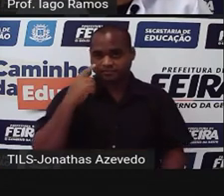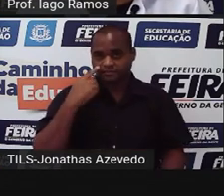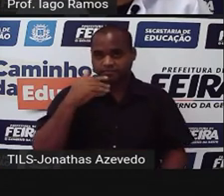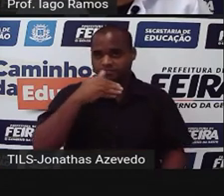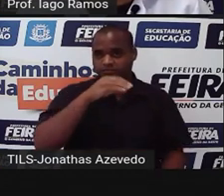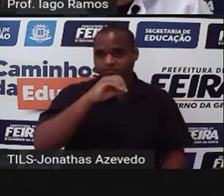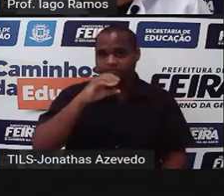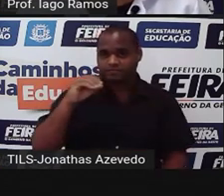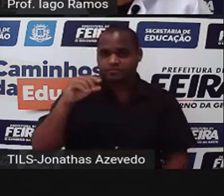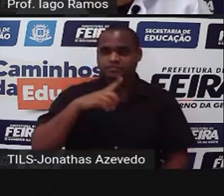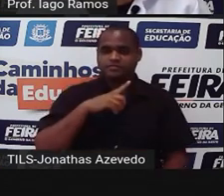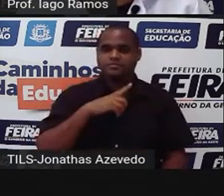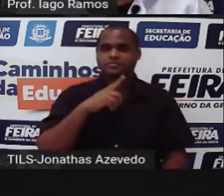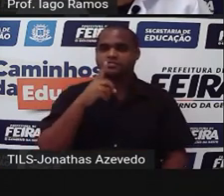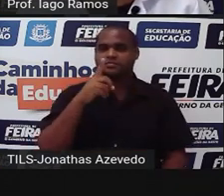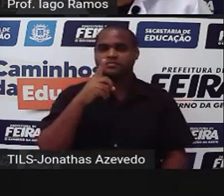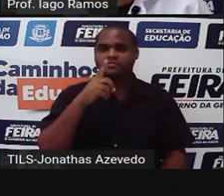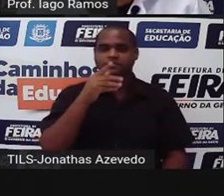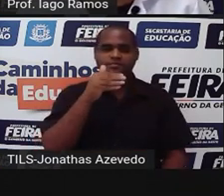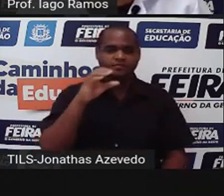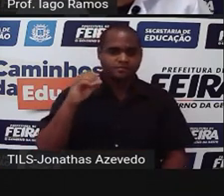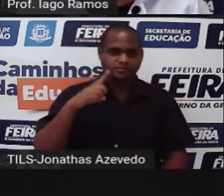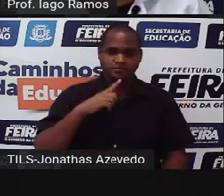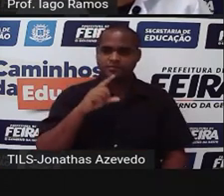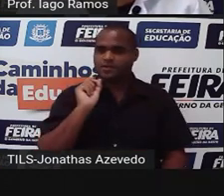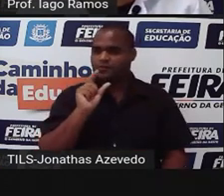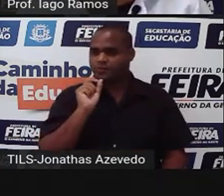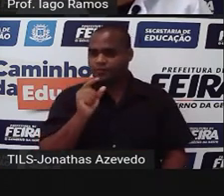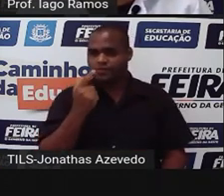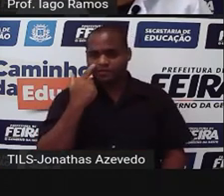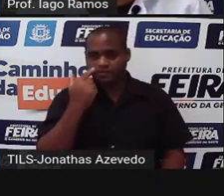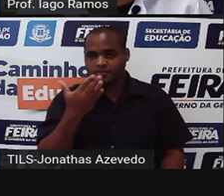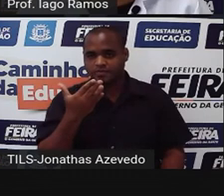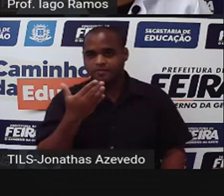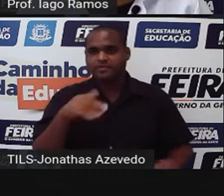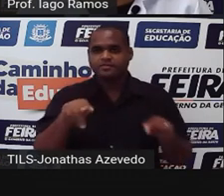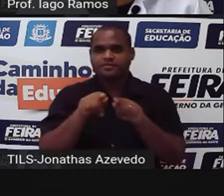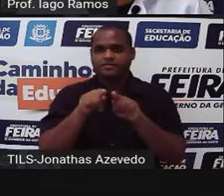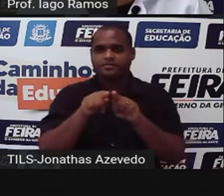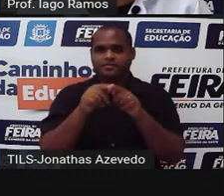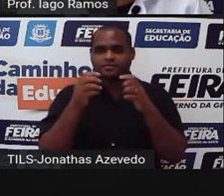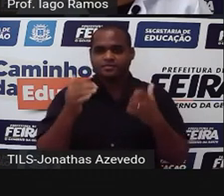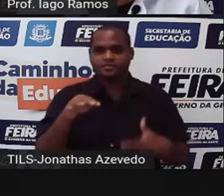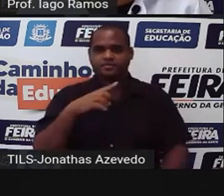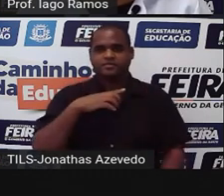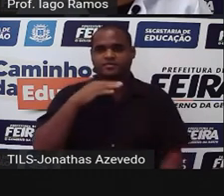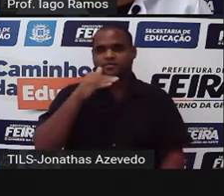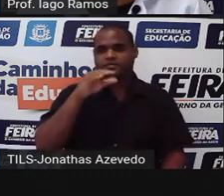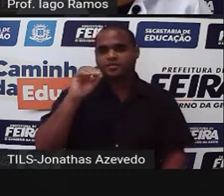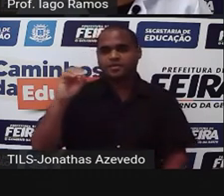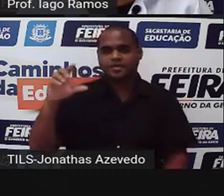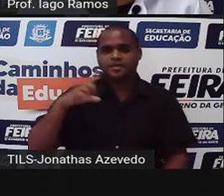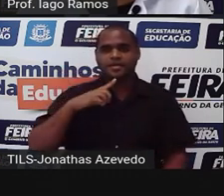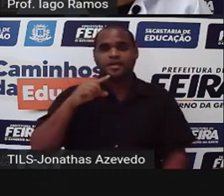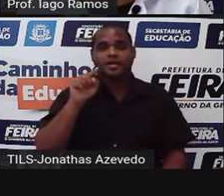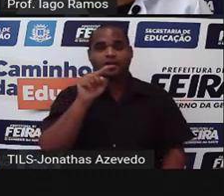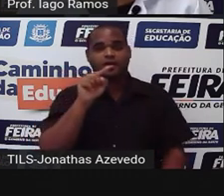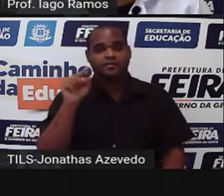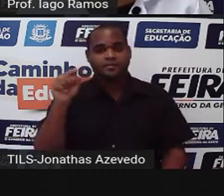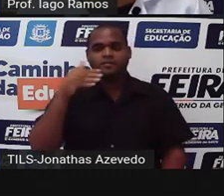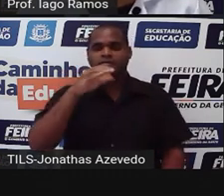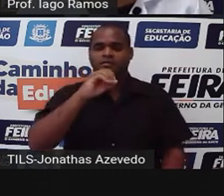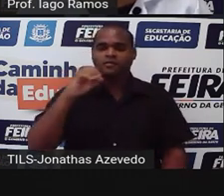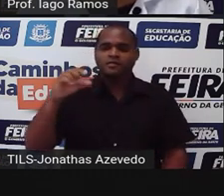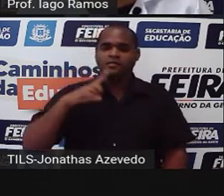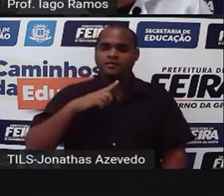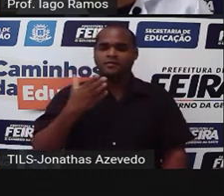é cem. Então, eu vou fazer uma barrinha, uma outra cor que fiz ali de azul que vai pegar aqui no cem, ó. A altura dela aqui vai dar no cem.